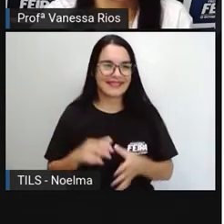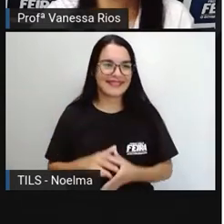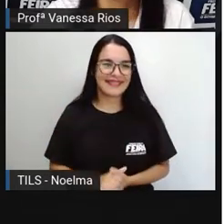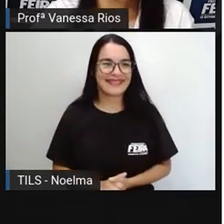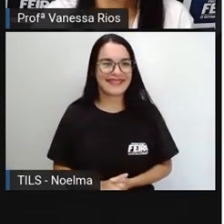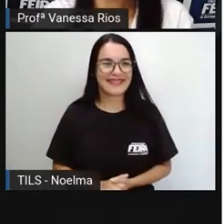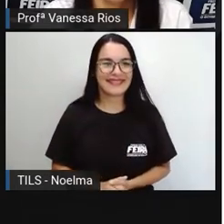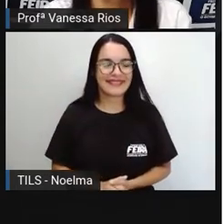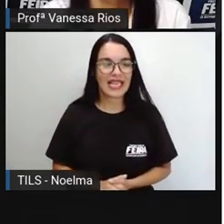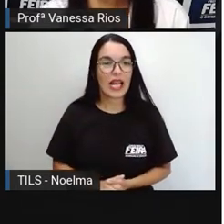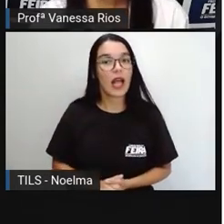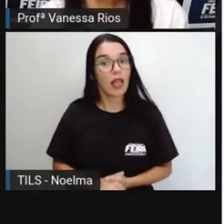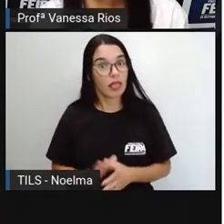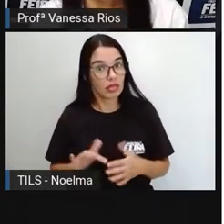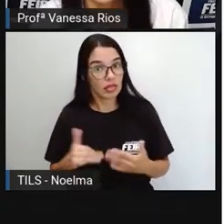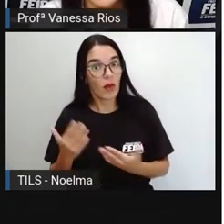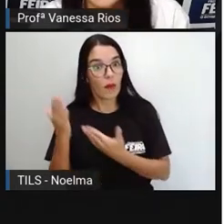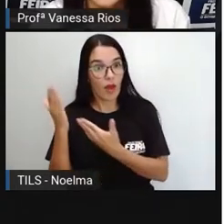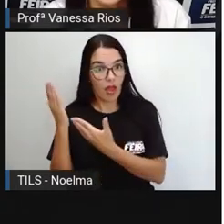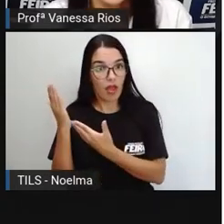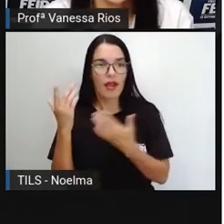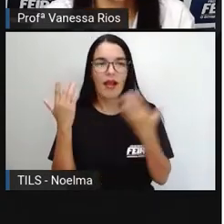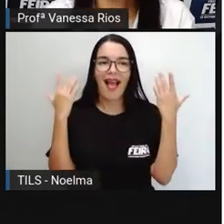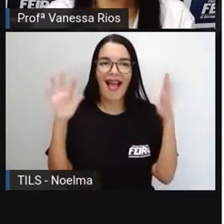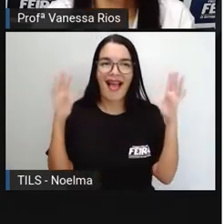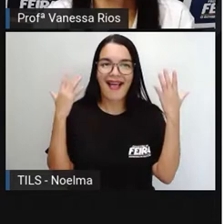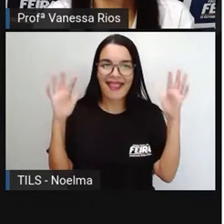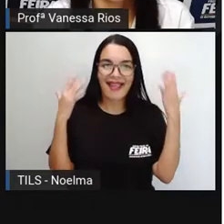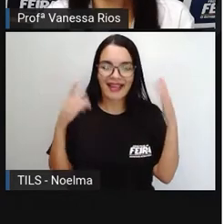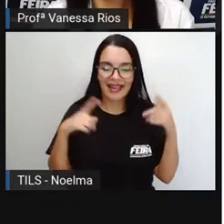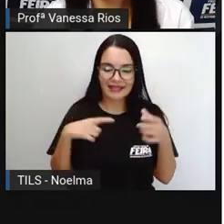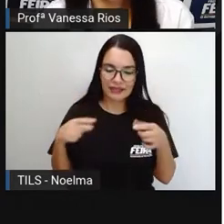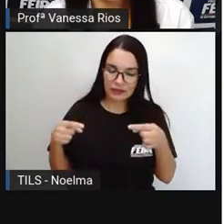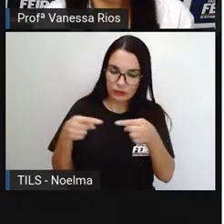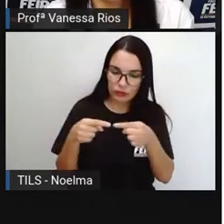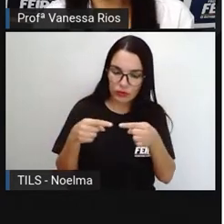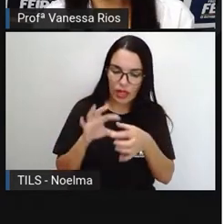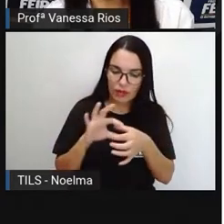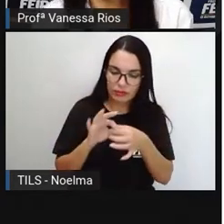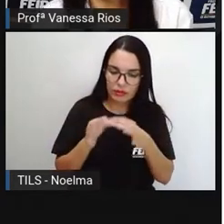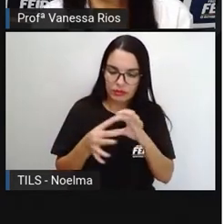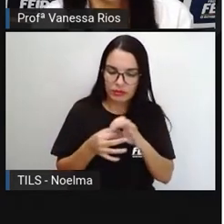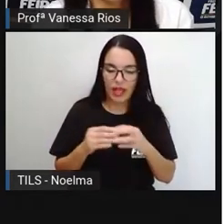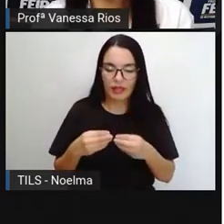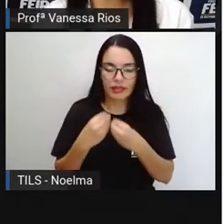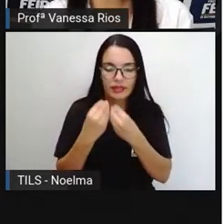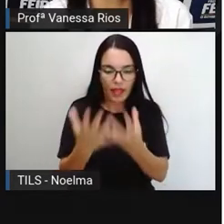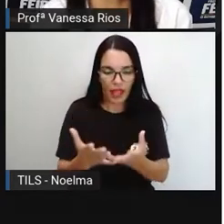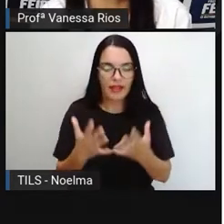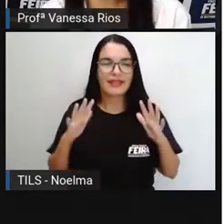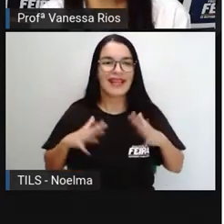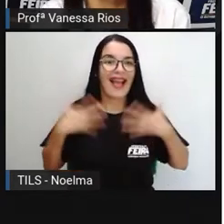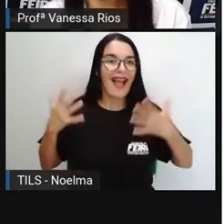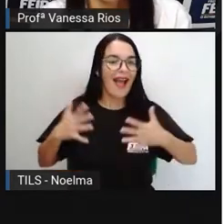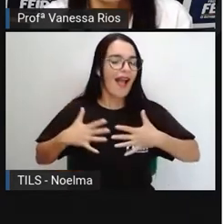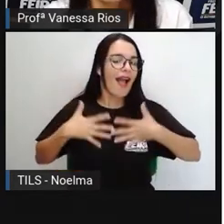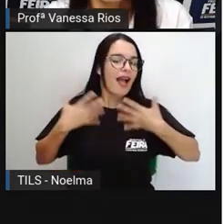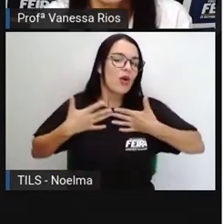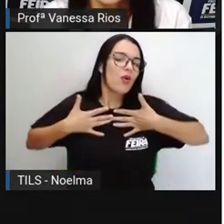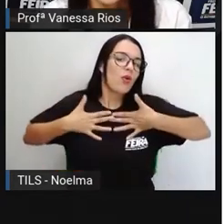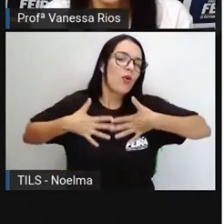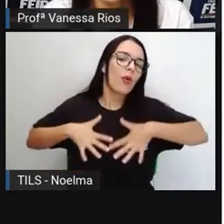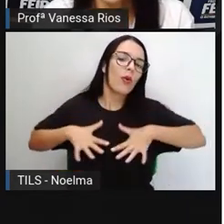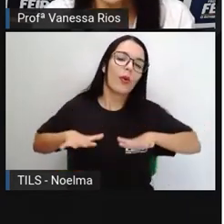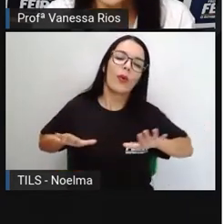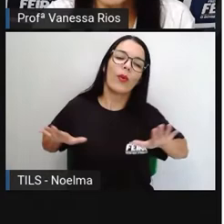aposento. Então, a palavra alegrar está relacionada à causa de alegria e de satisfação.